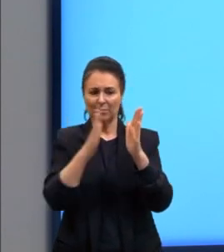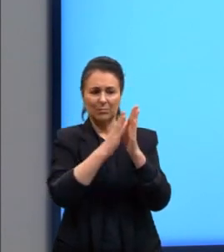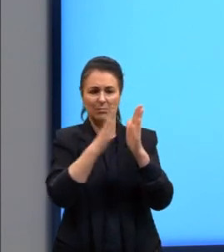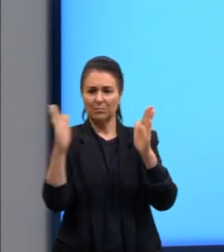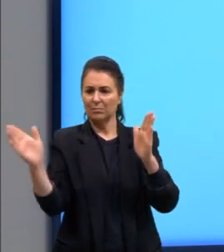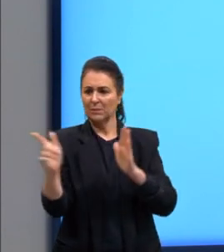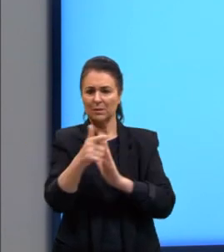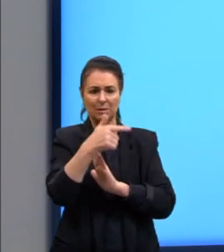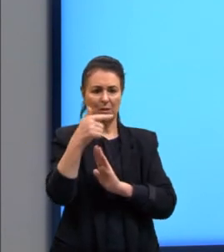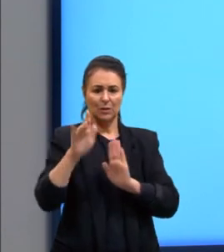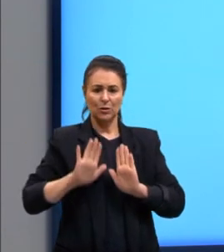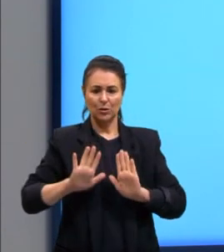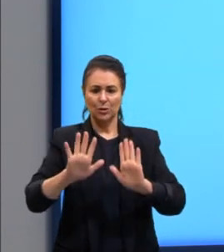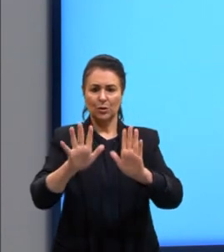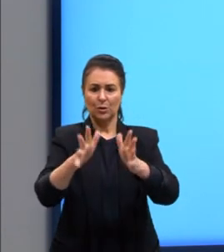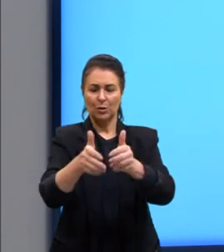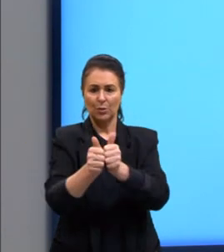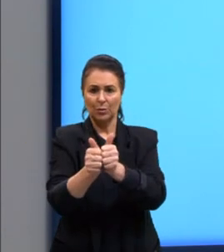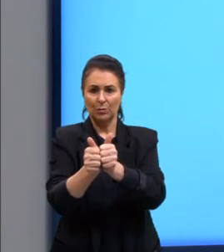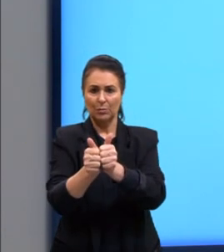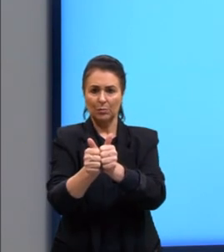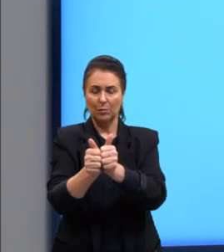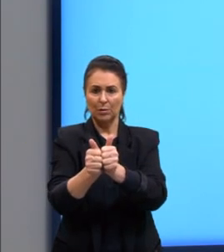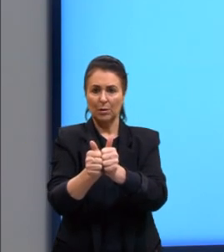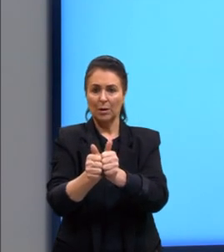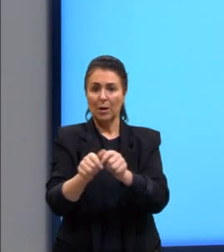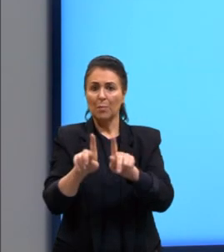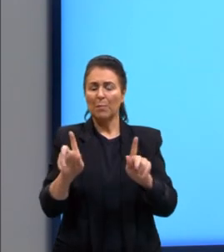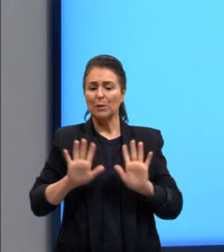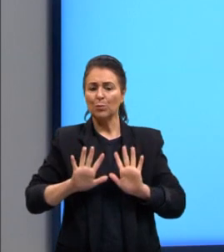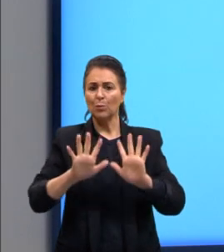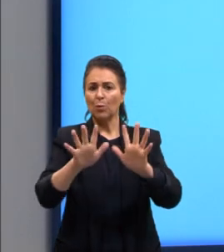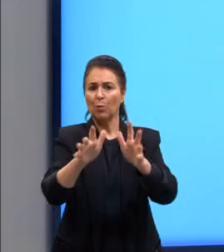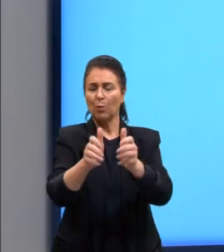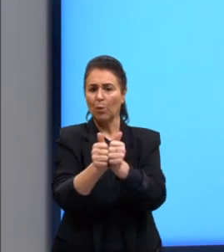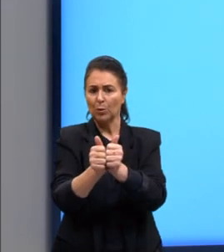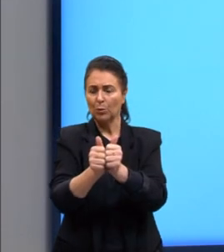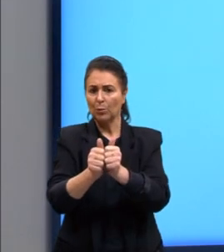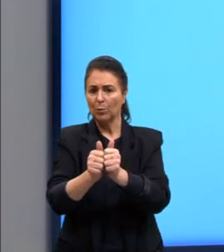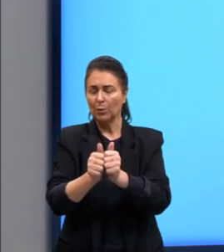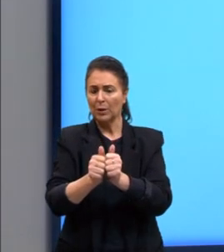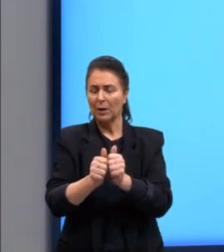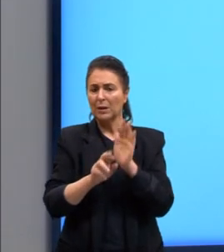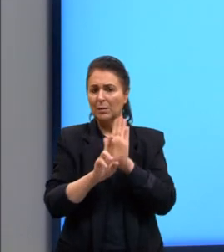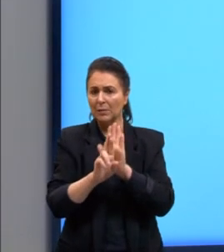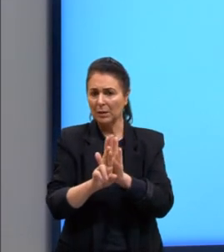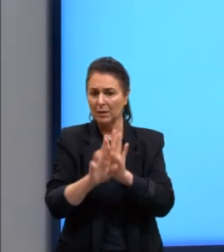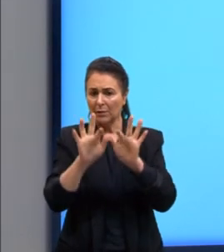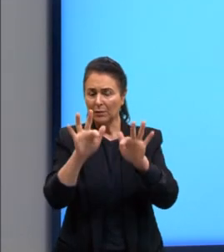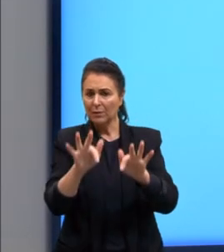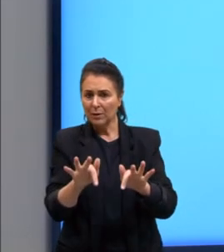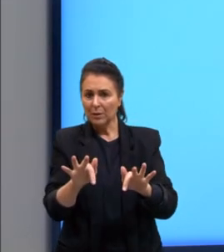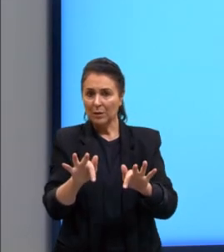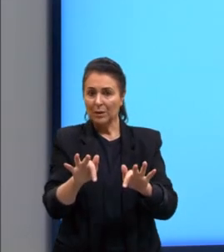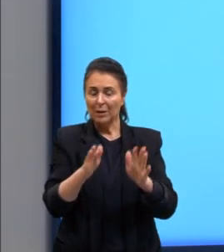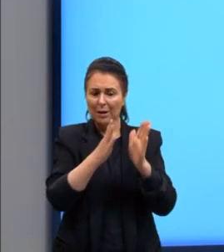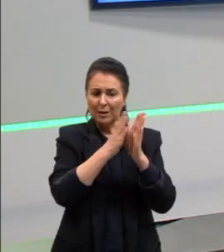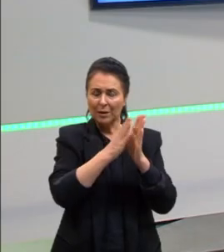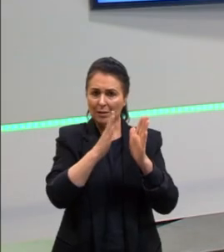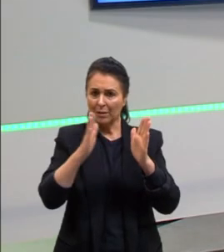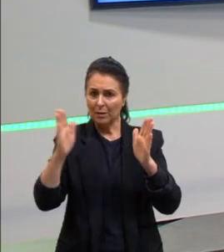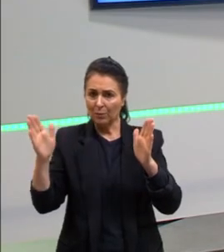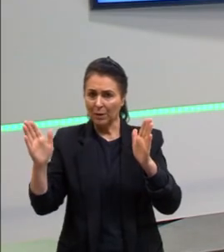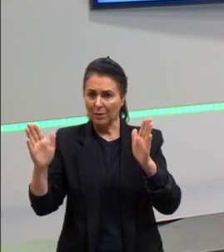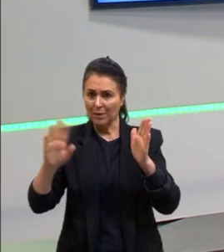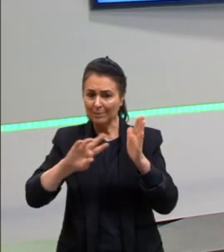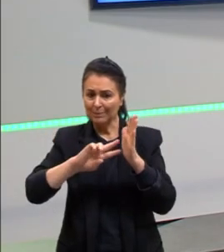sete códons. Só que esse códon aqui, como ele termina, ele representa que parou a sequência, parou a